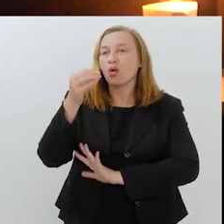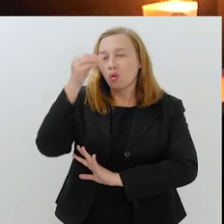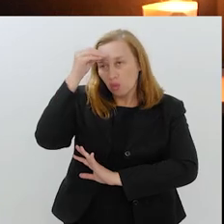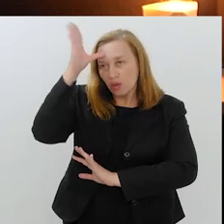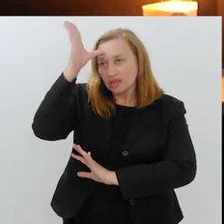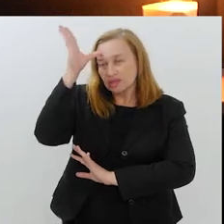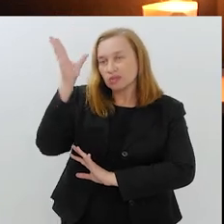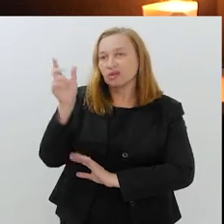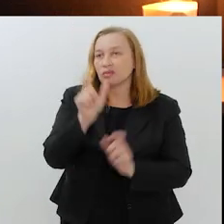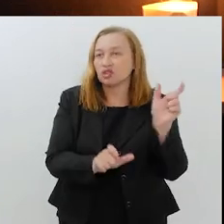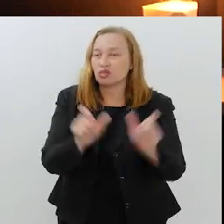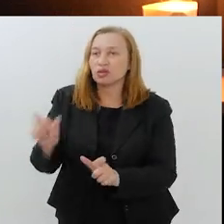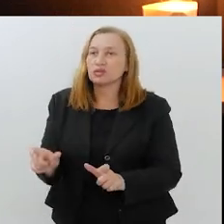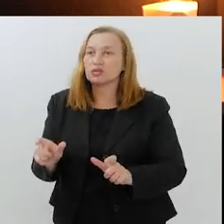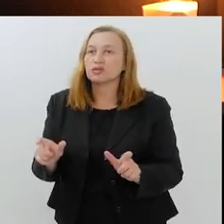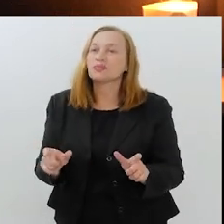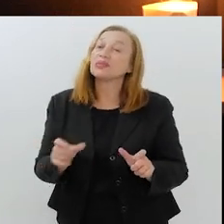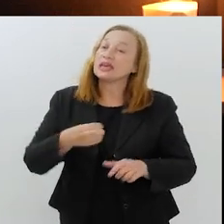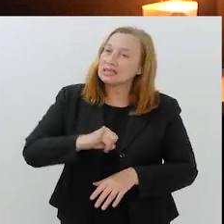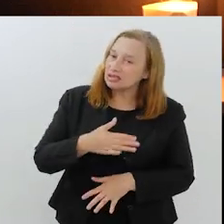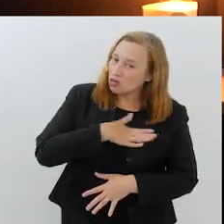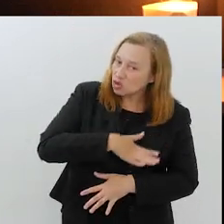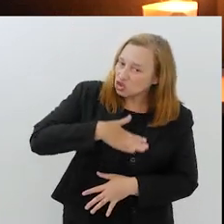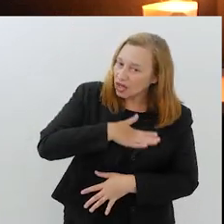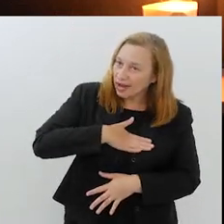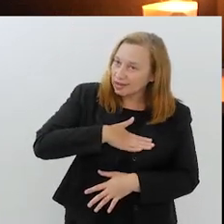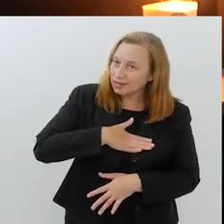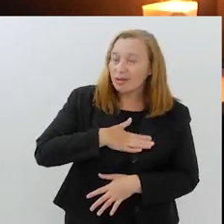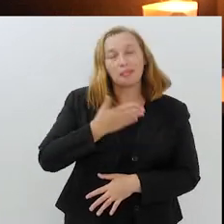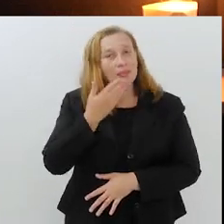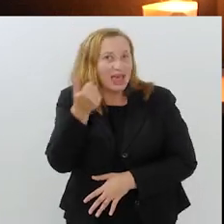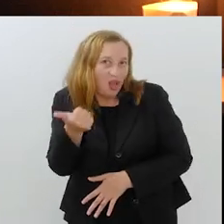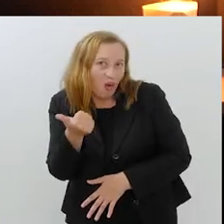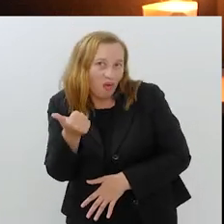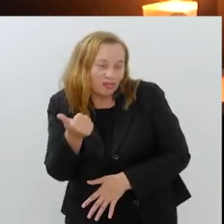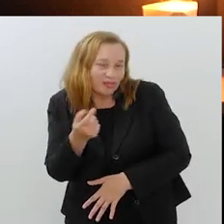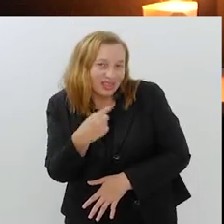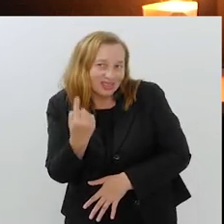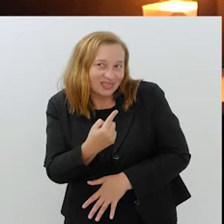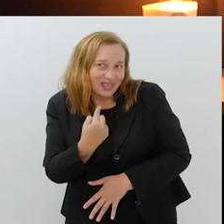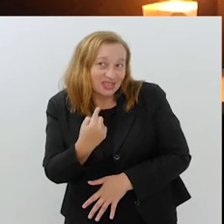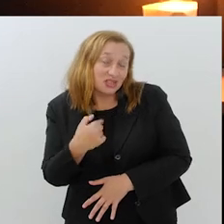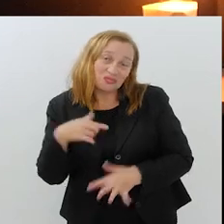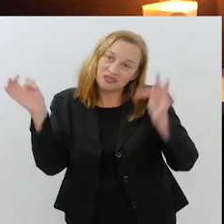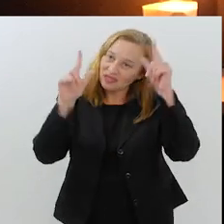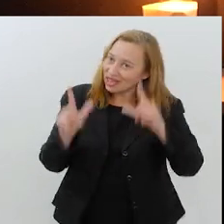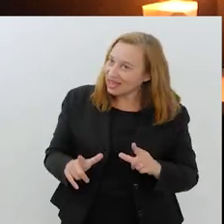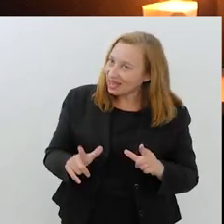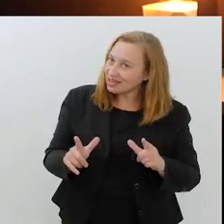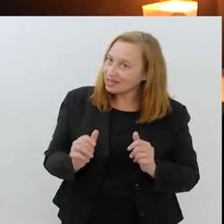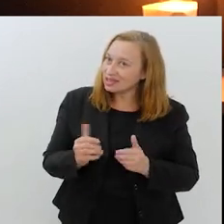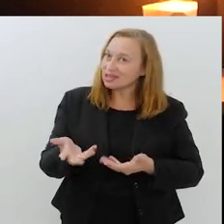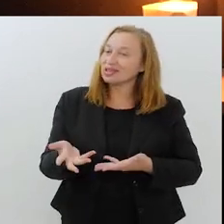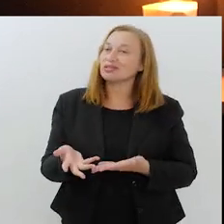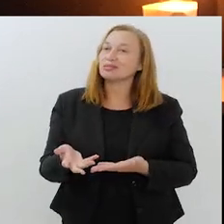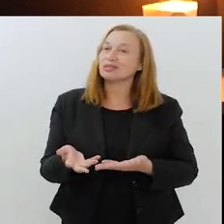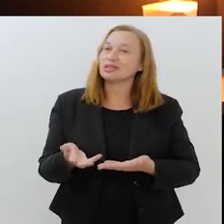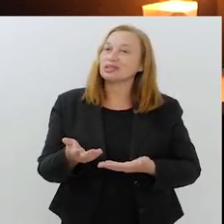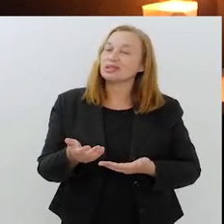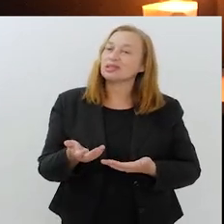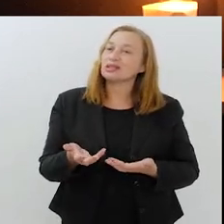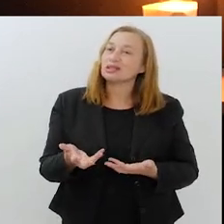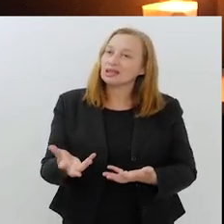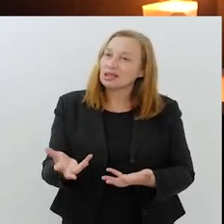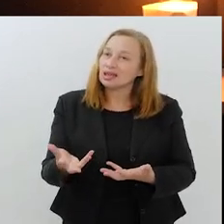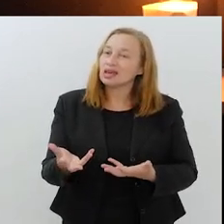é esse. É levar o conhecimento para as pessoas, né? E aí, se elas gostarem, se simpatizarem, melhor ainda para a gente, né? Ficamos muito felizes, estamos de